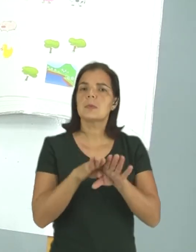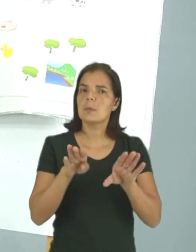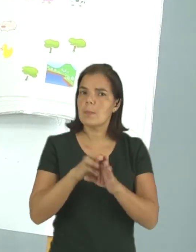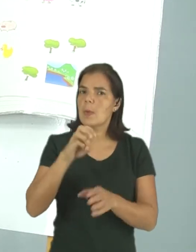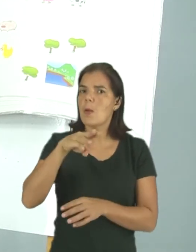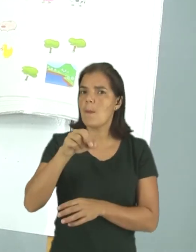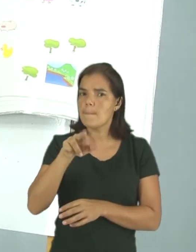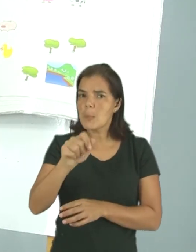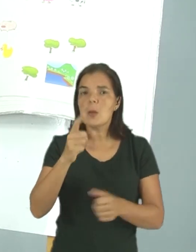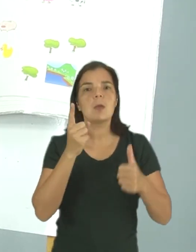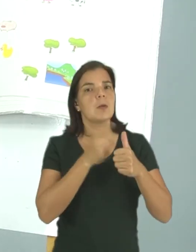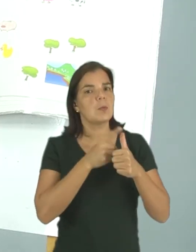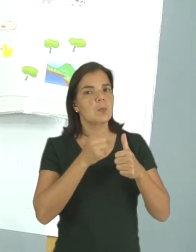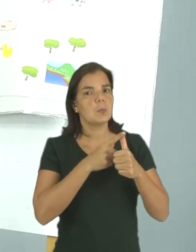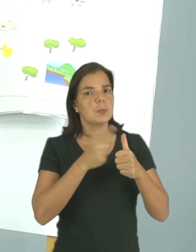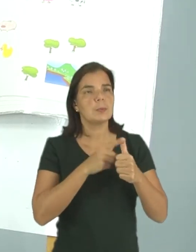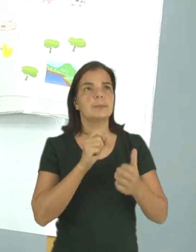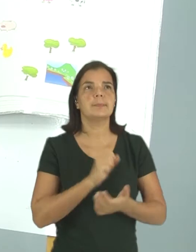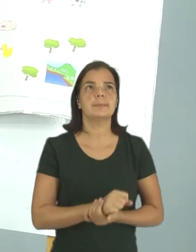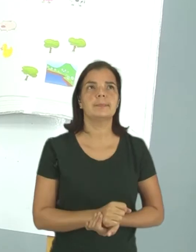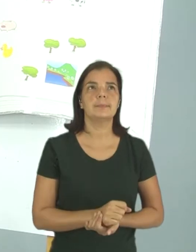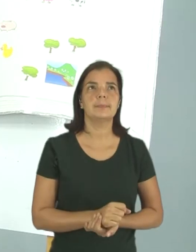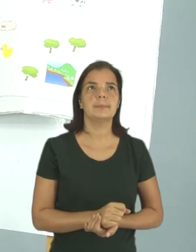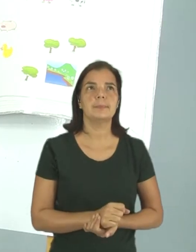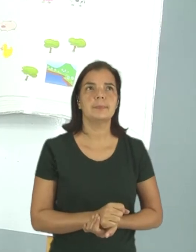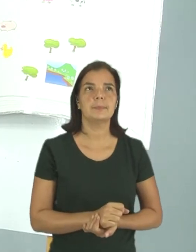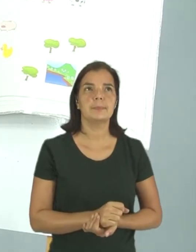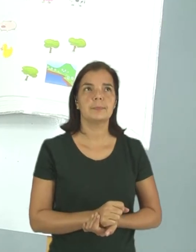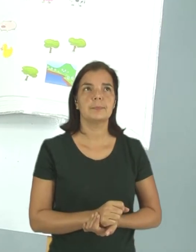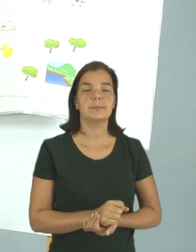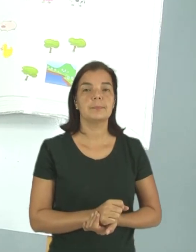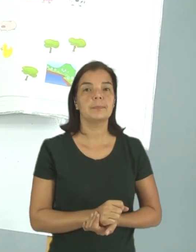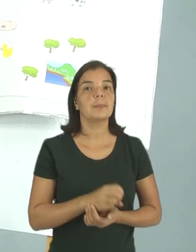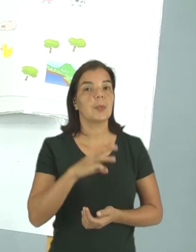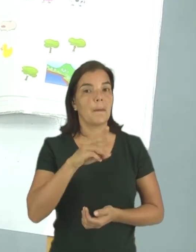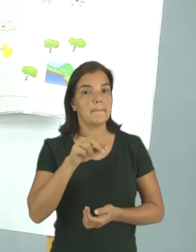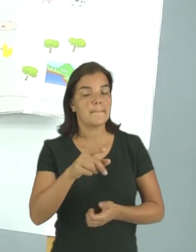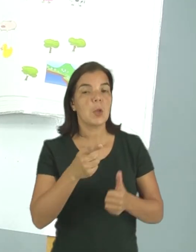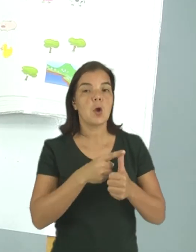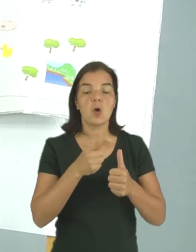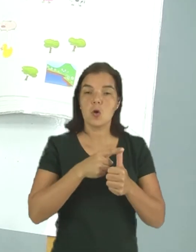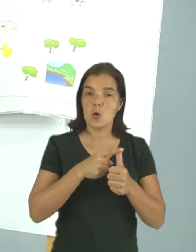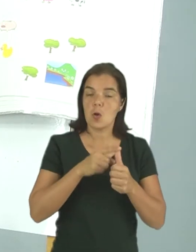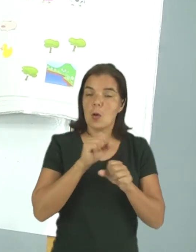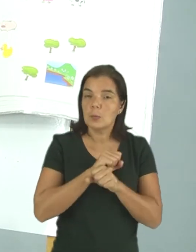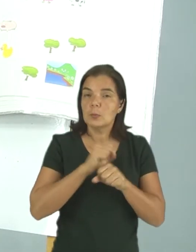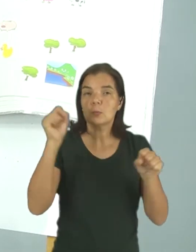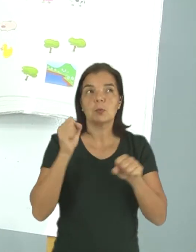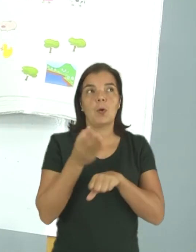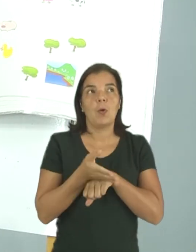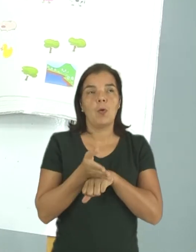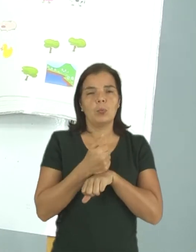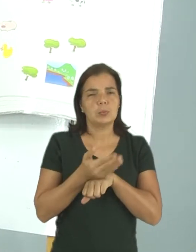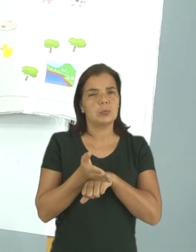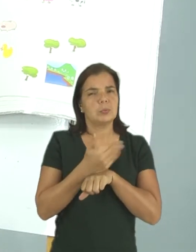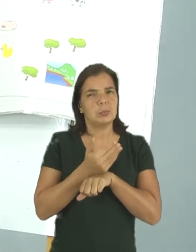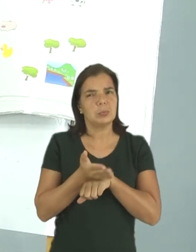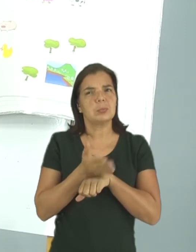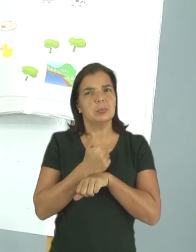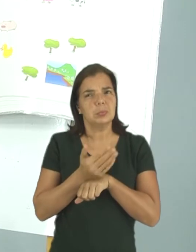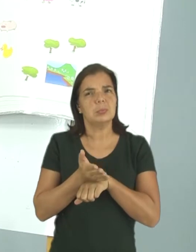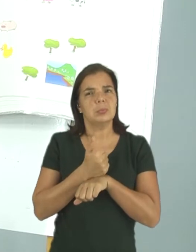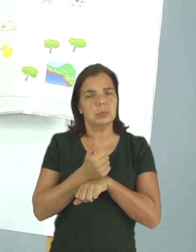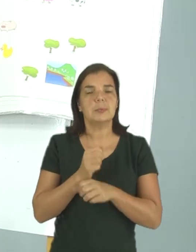Mila, Primeiramente, Deixa eu pegar minha régua. Vocês viram que Mila levantou bem cedinho,